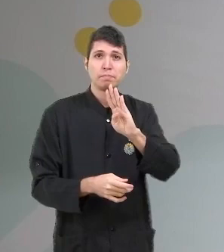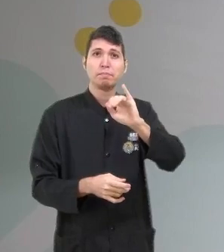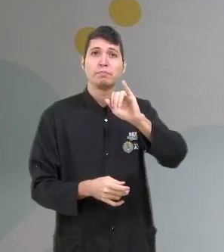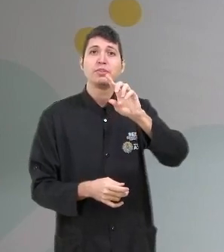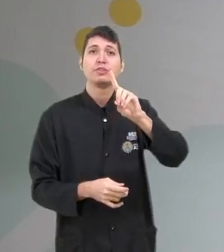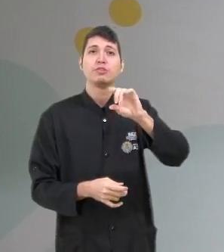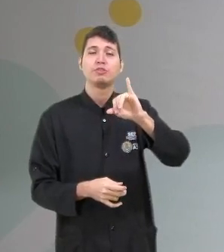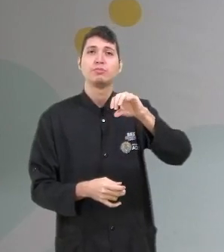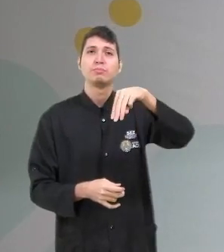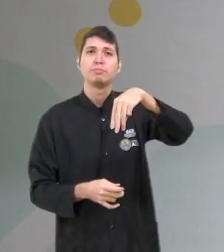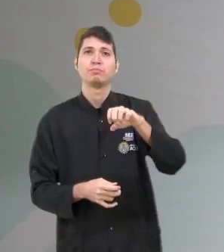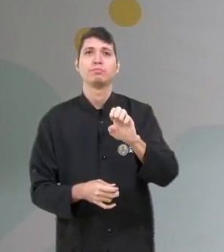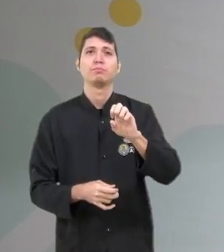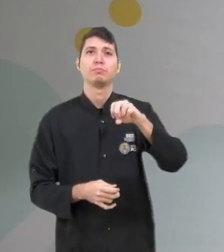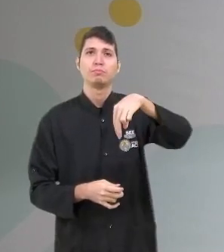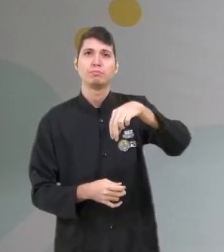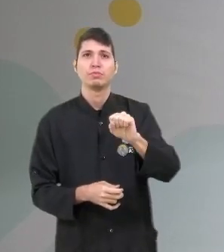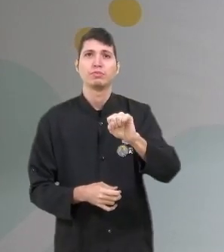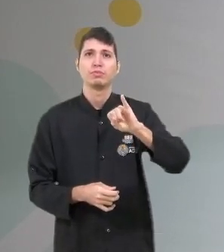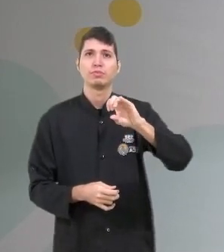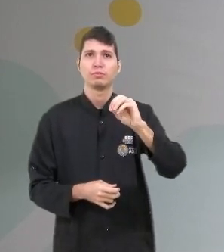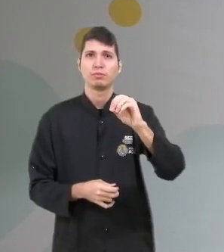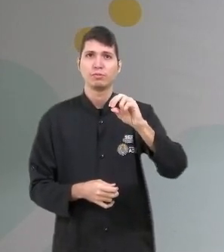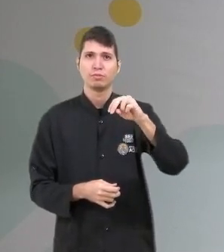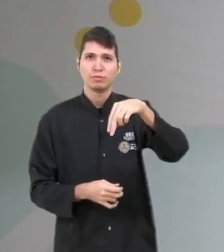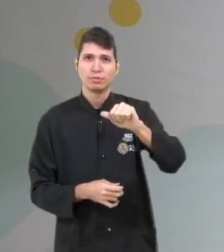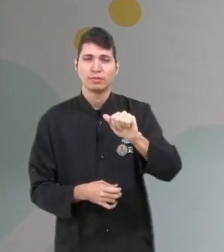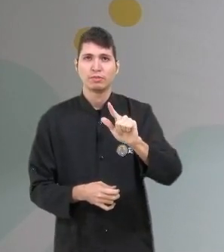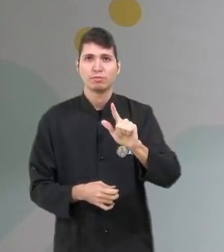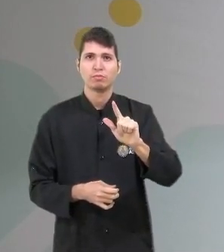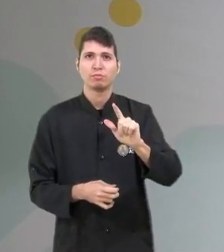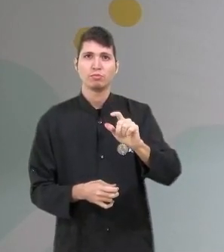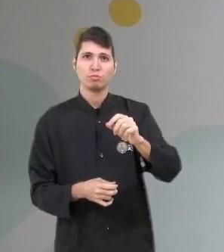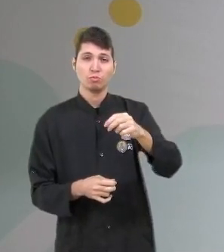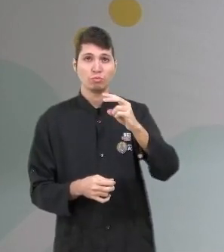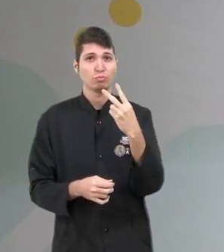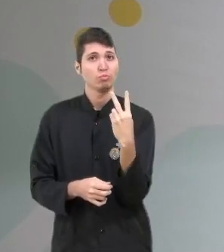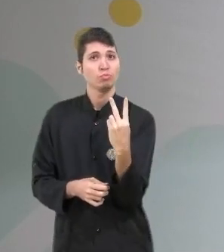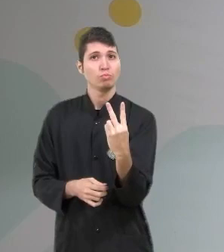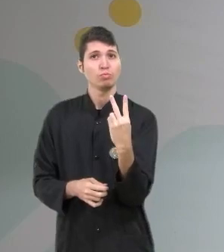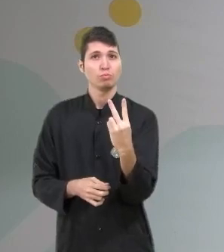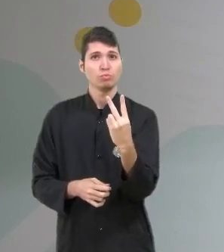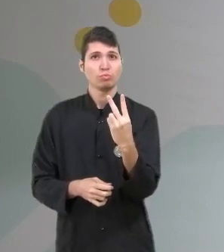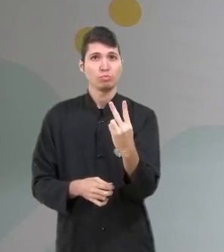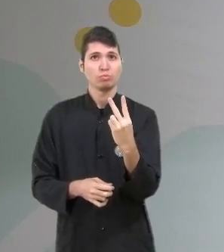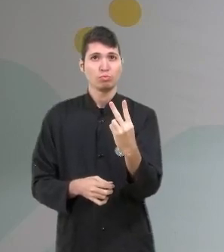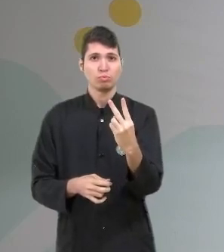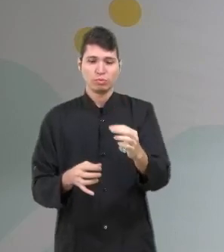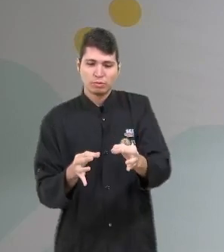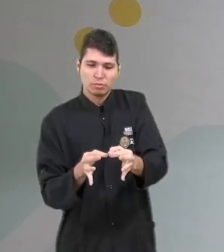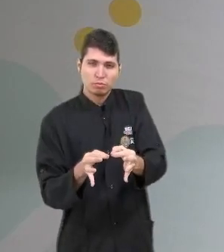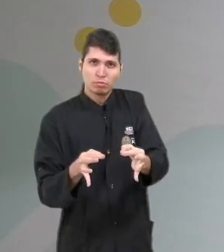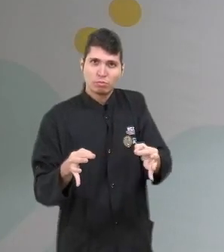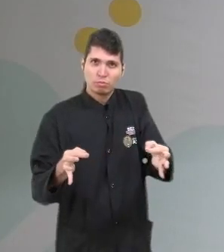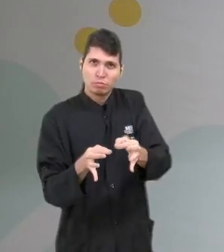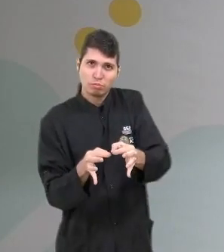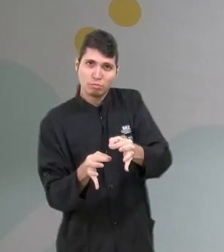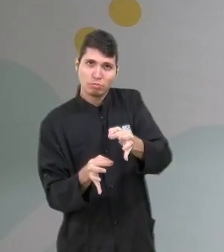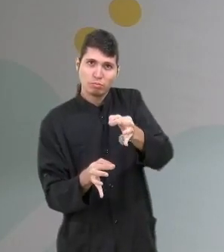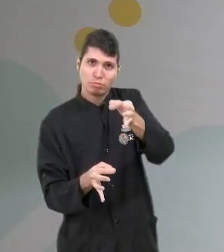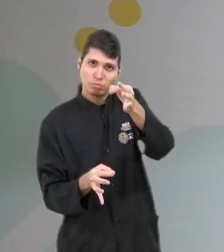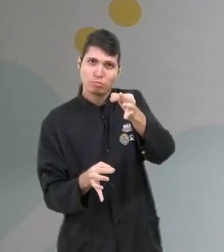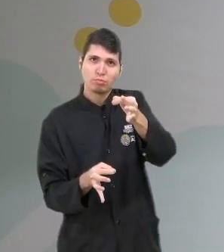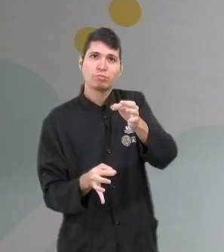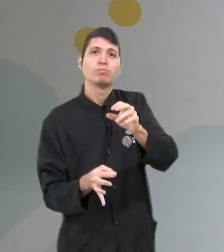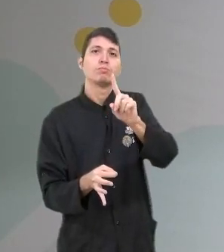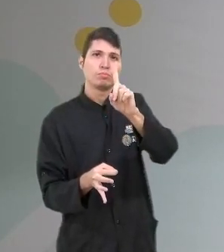bidimensional, meu amigo? Duas dimensões. Você tem comprimento, você tem comprimento e você tem largura. Duas dimensões, é chamada de